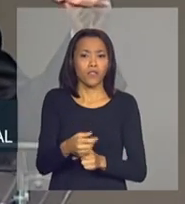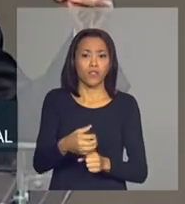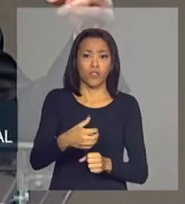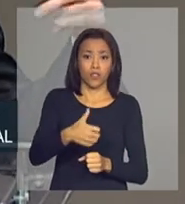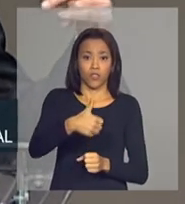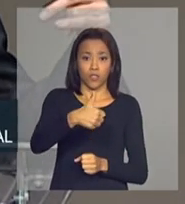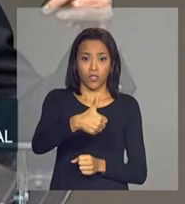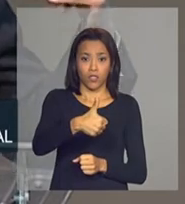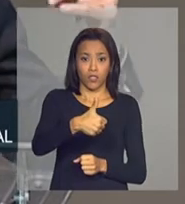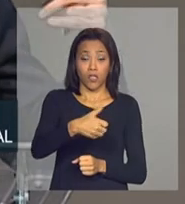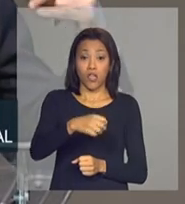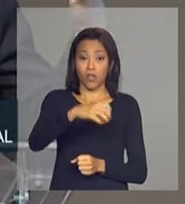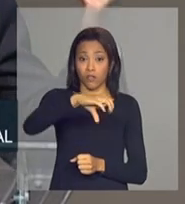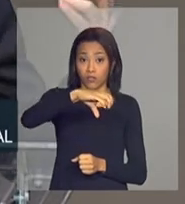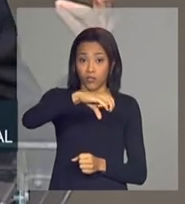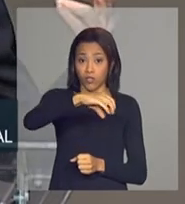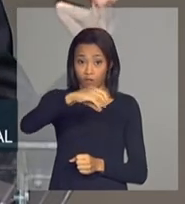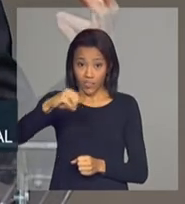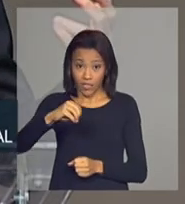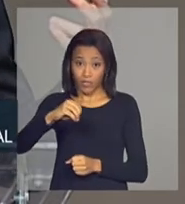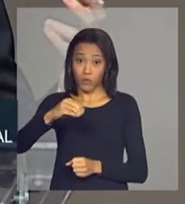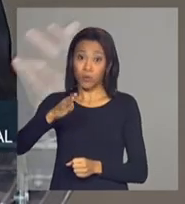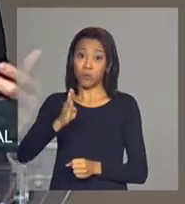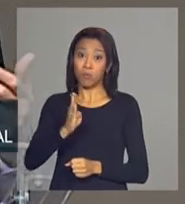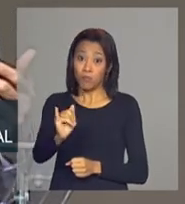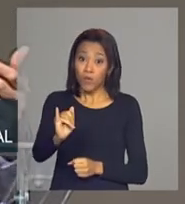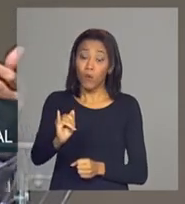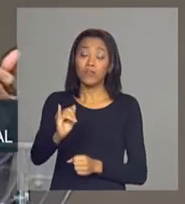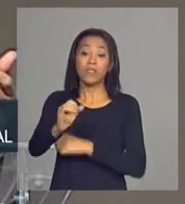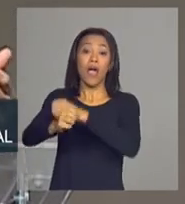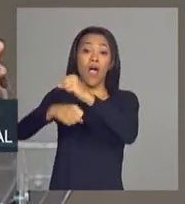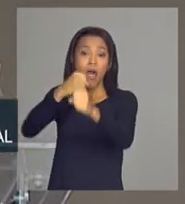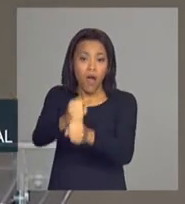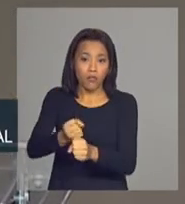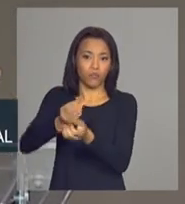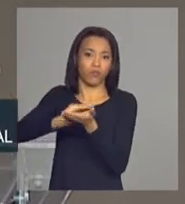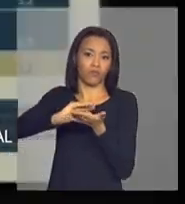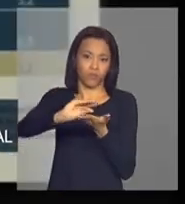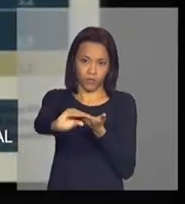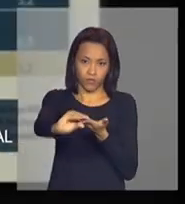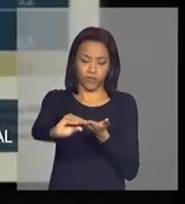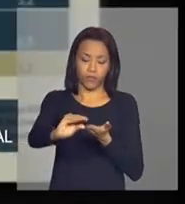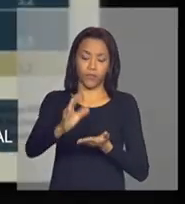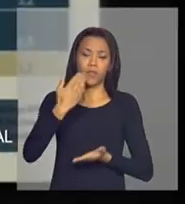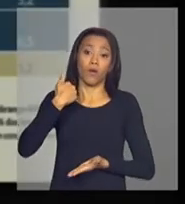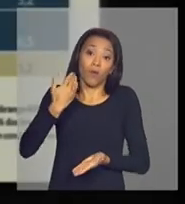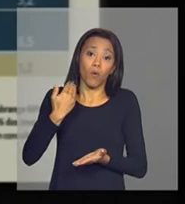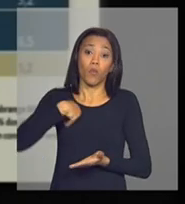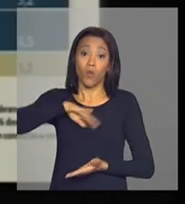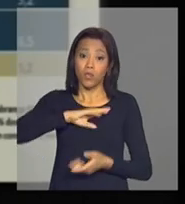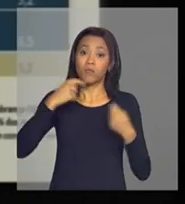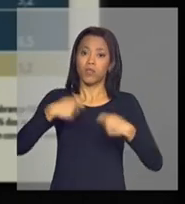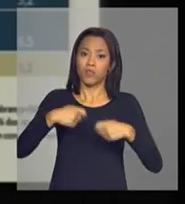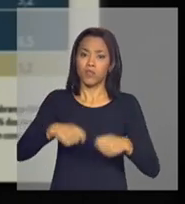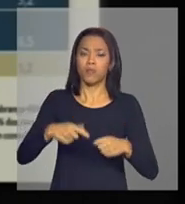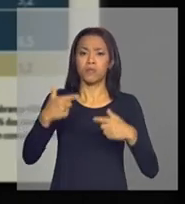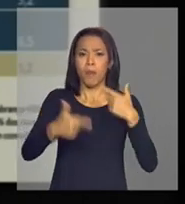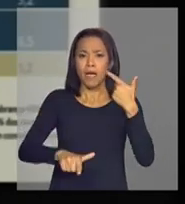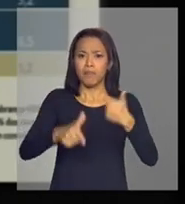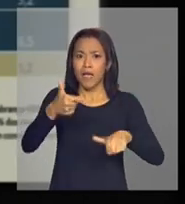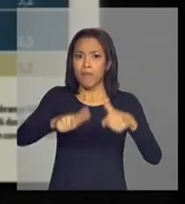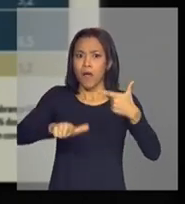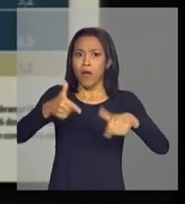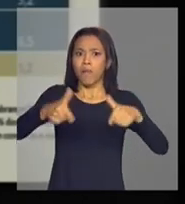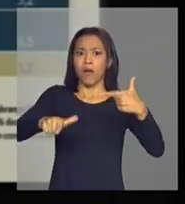bilhões ano de investimento. Nós precisamos aumentar ainda